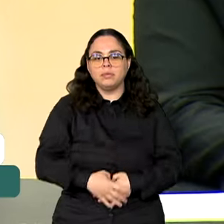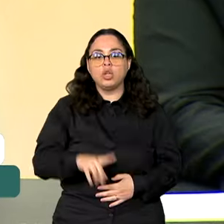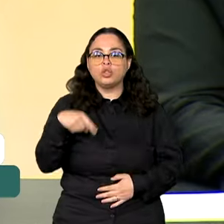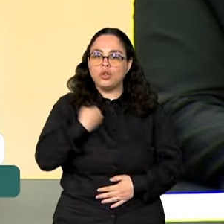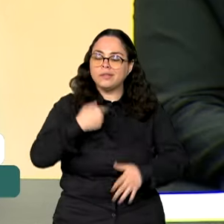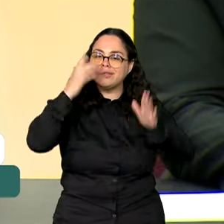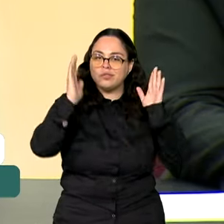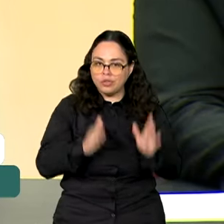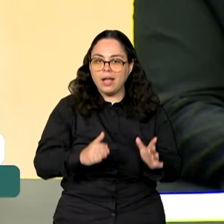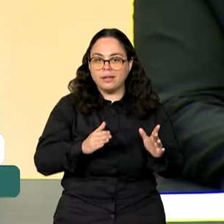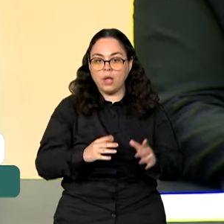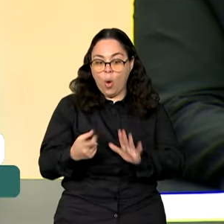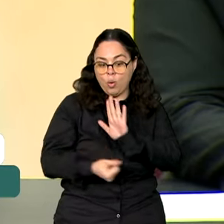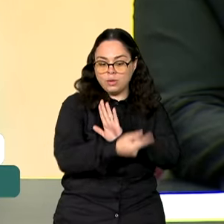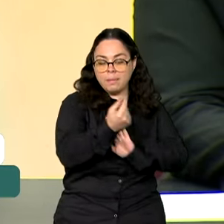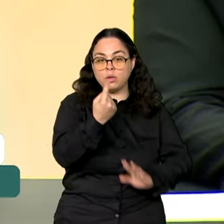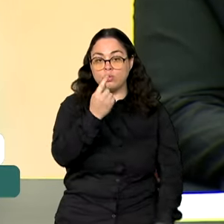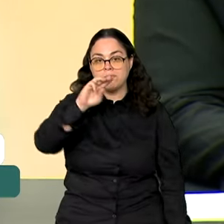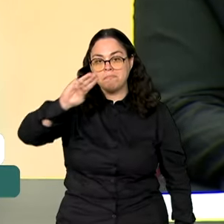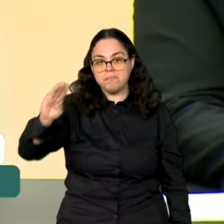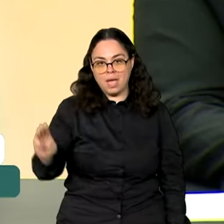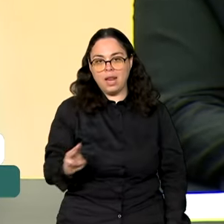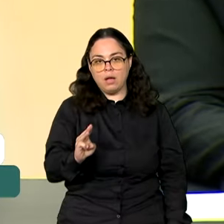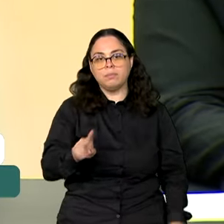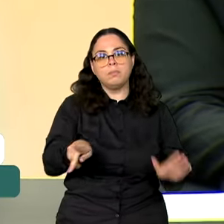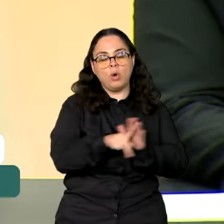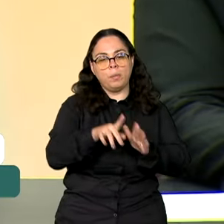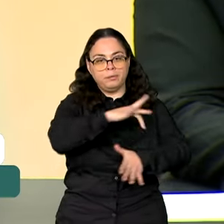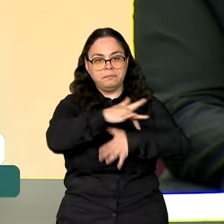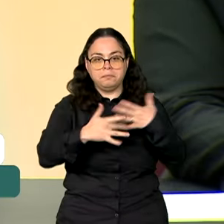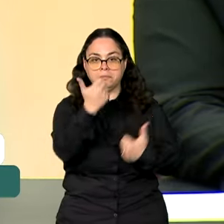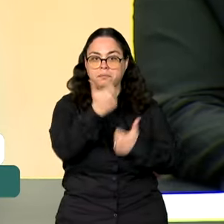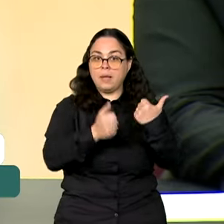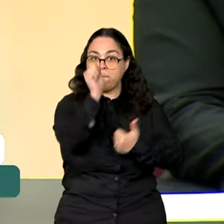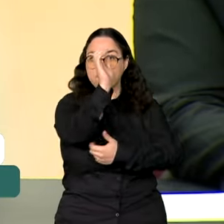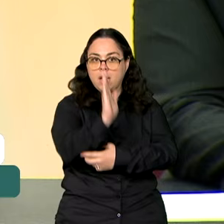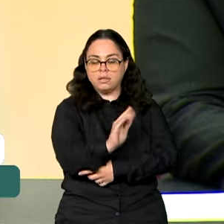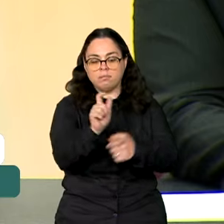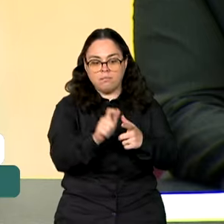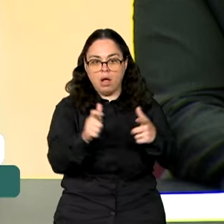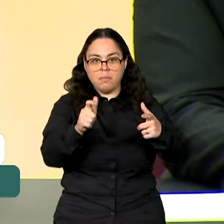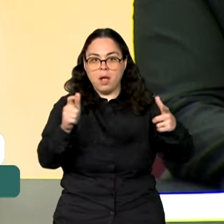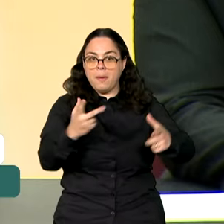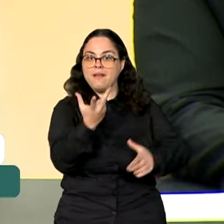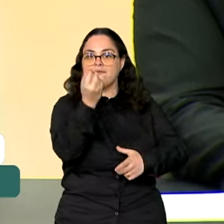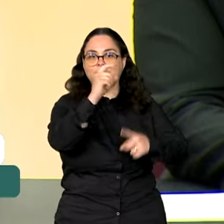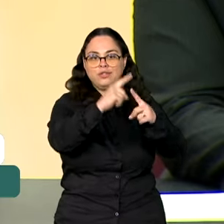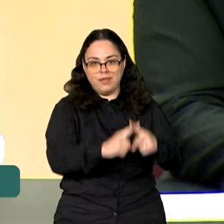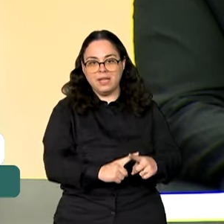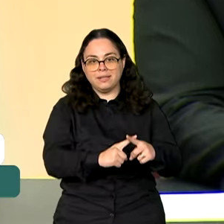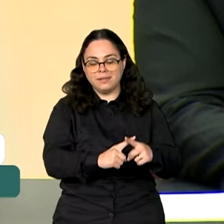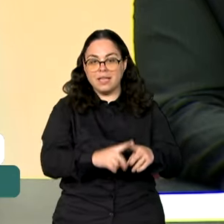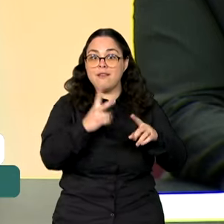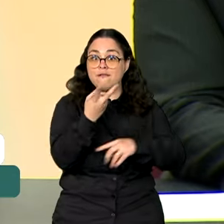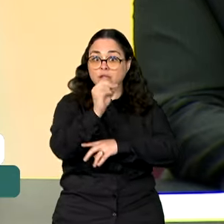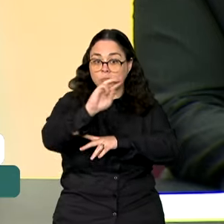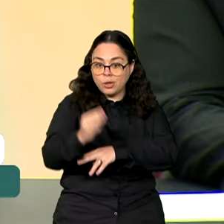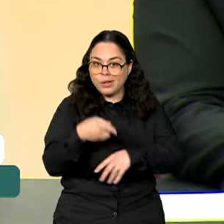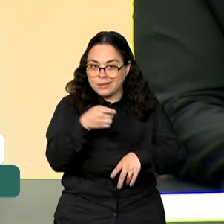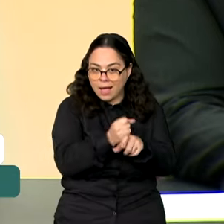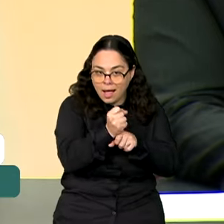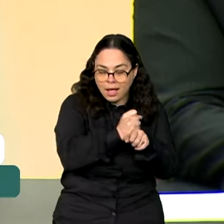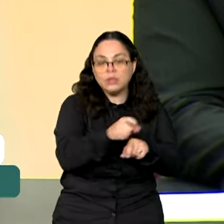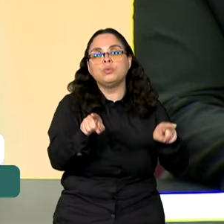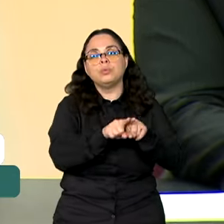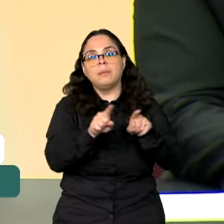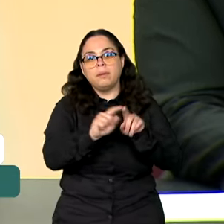Nós tínhamos um orçamento de um milhão de reais para o paradesporto do Brasil inteiro. Aumentamos já em 20 vezes. Já foi 20 milhões esse ano. E ano